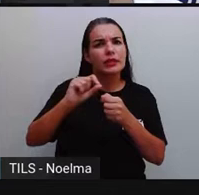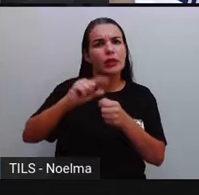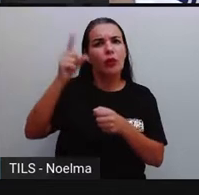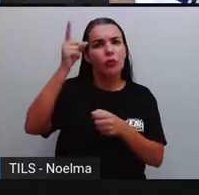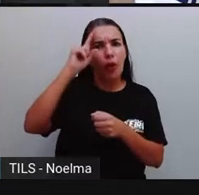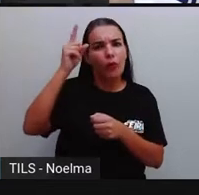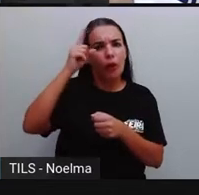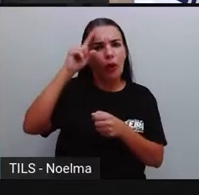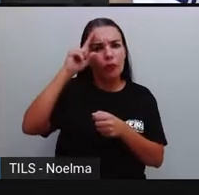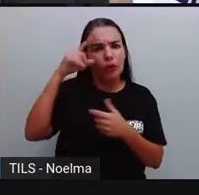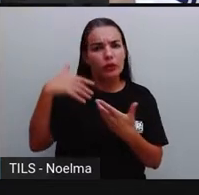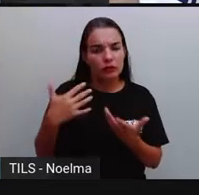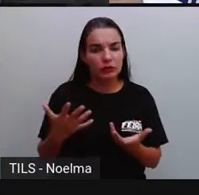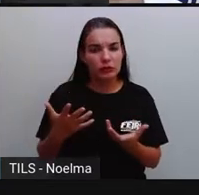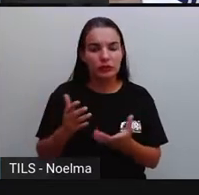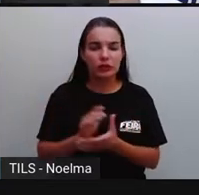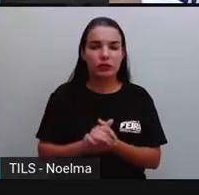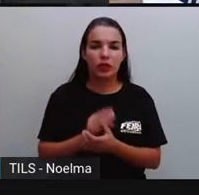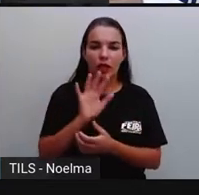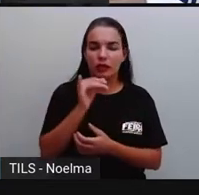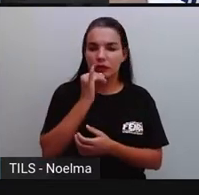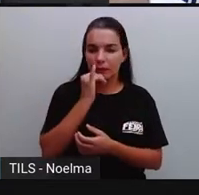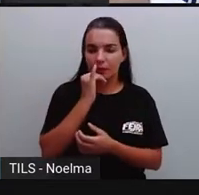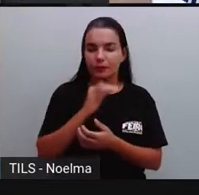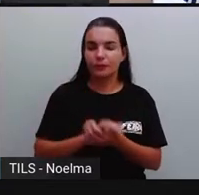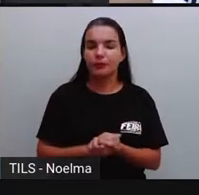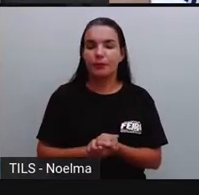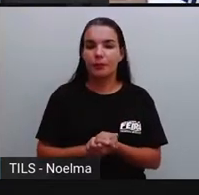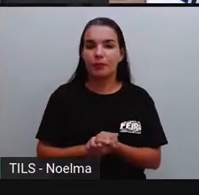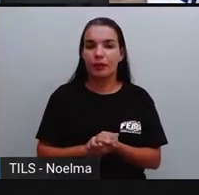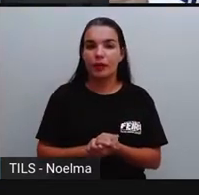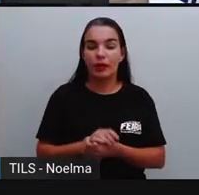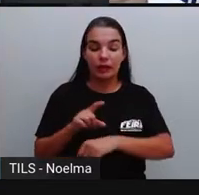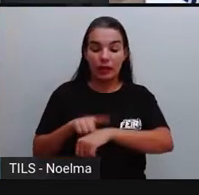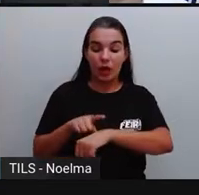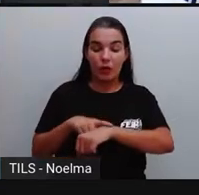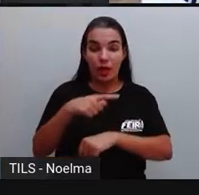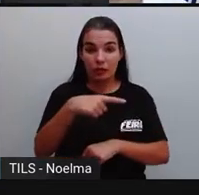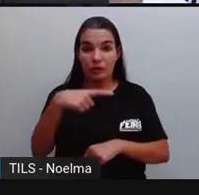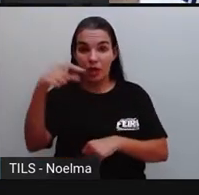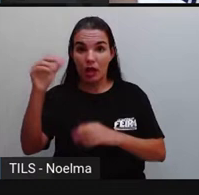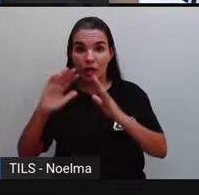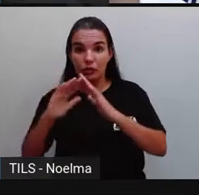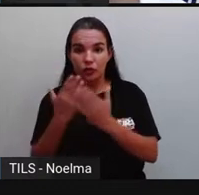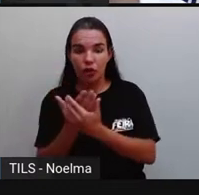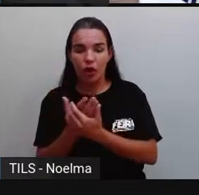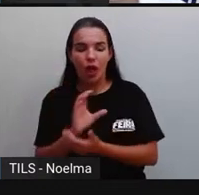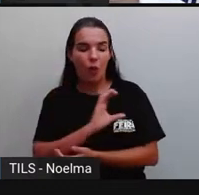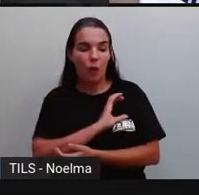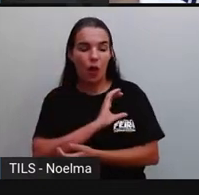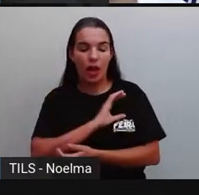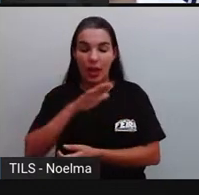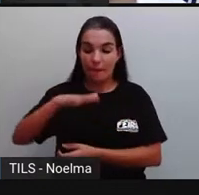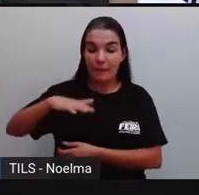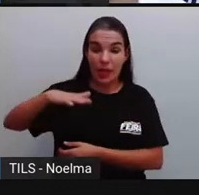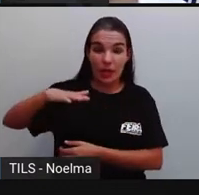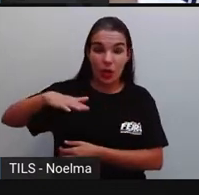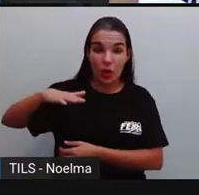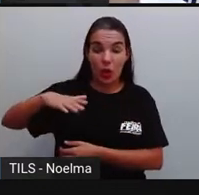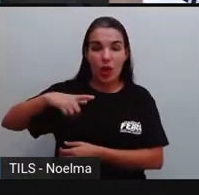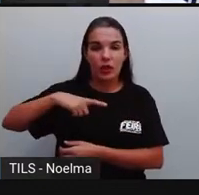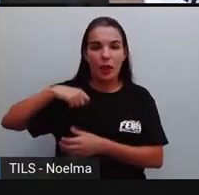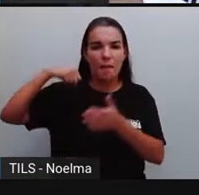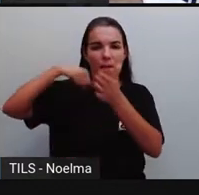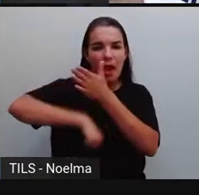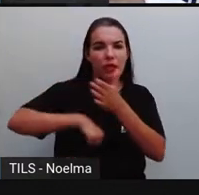aqueles casos onde muitas vezes, por exemplo, na hora da saída, o coleguinha ali que é menor, ele é